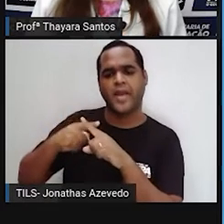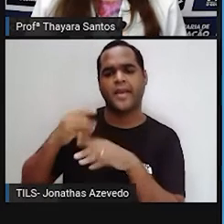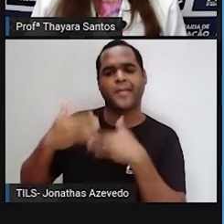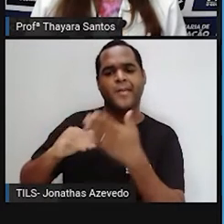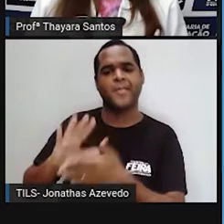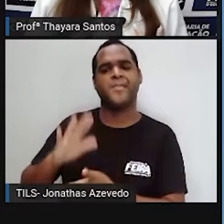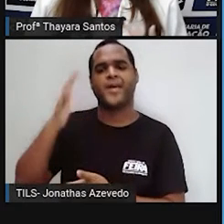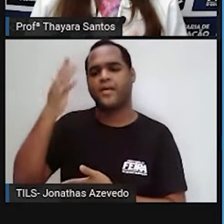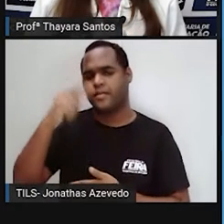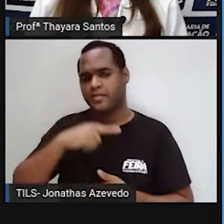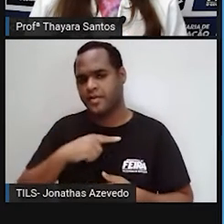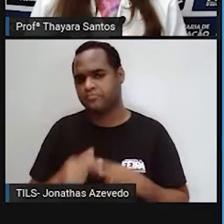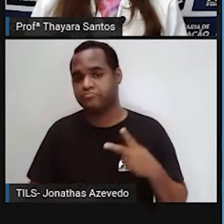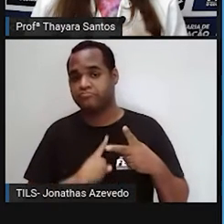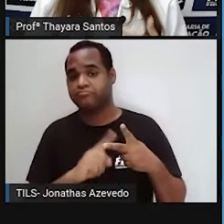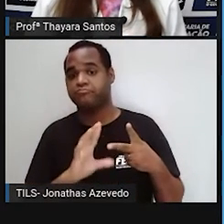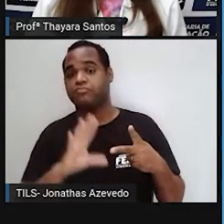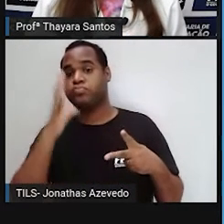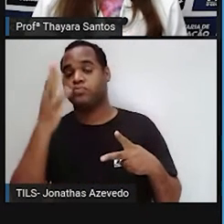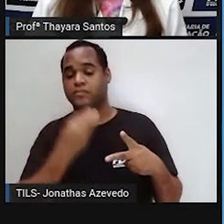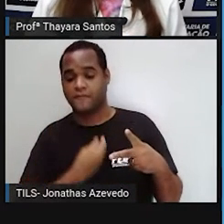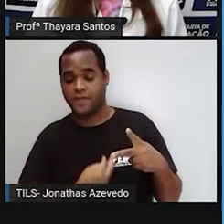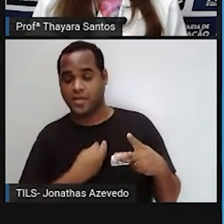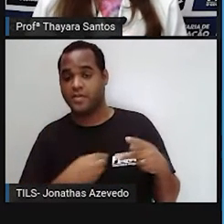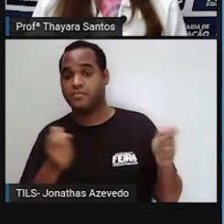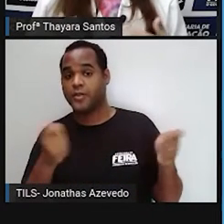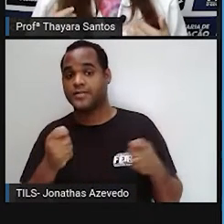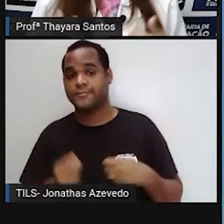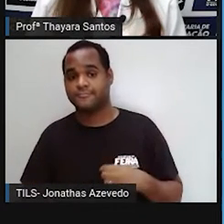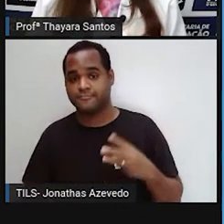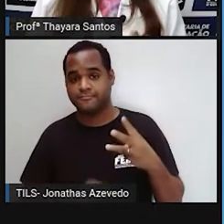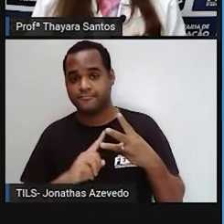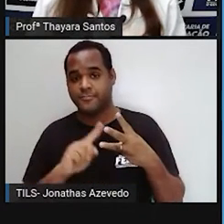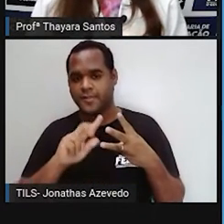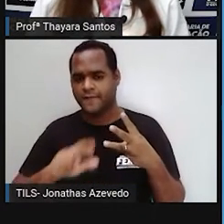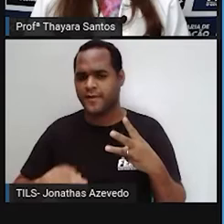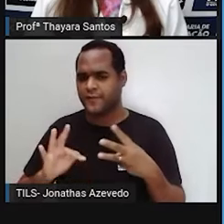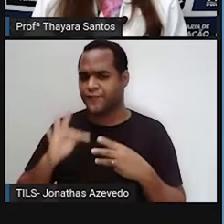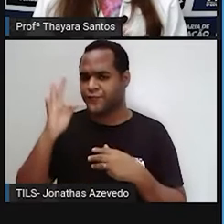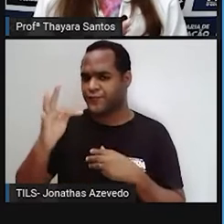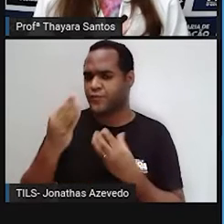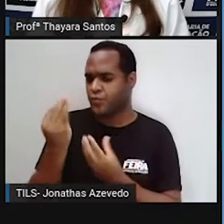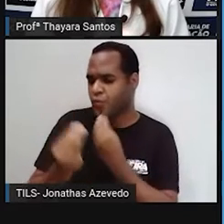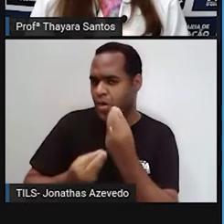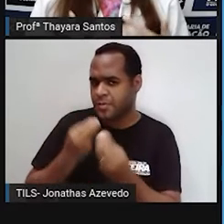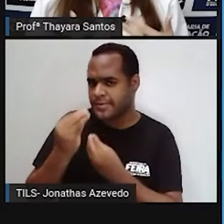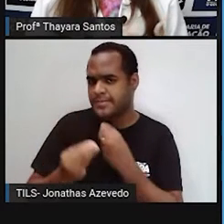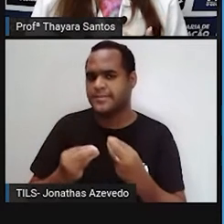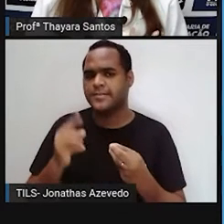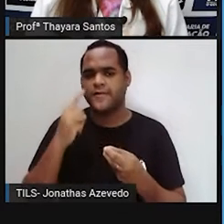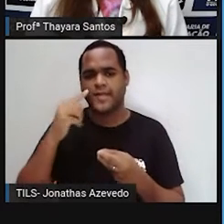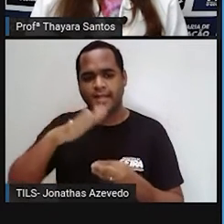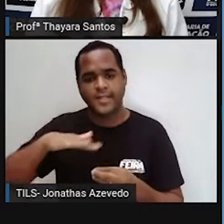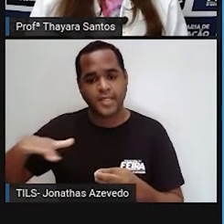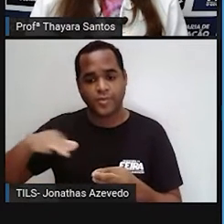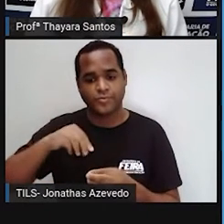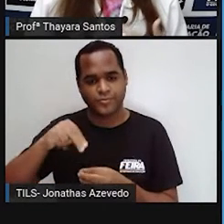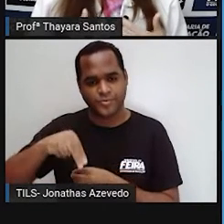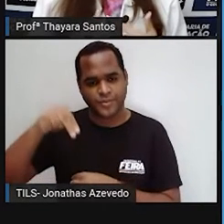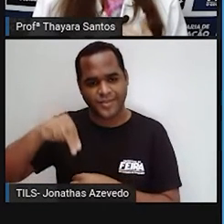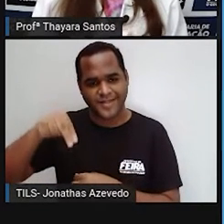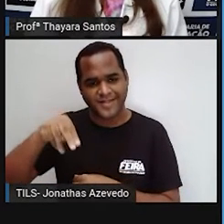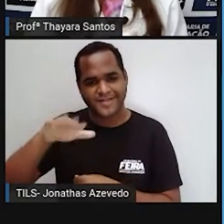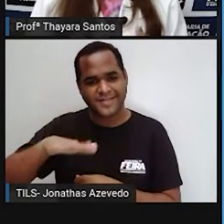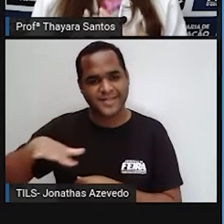acontecendo, quais são as consequências disso para a nossa vida, quais são as perspectivas disso para o futuro, em especial para a nossa região,